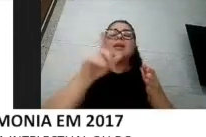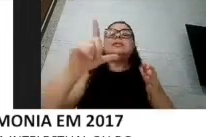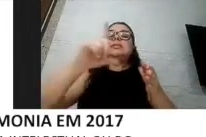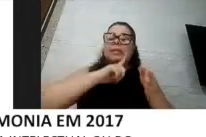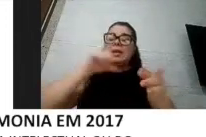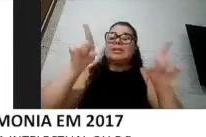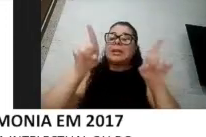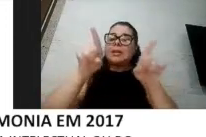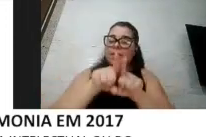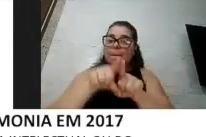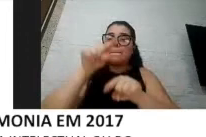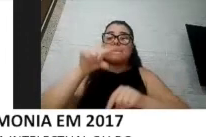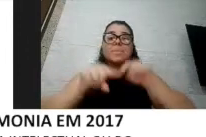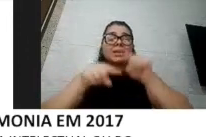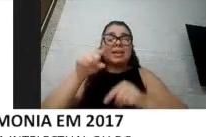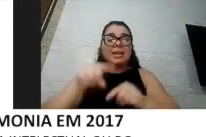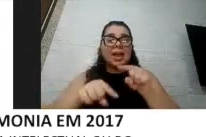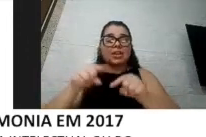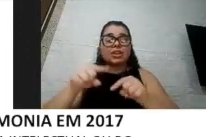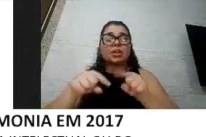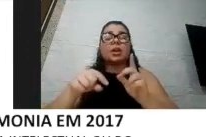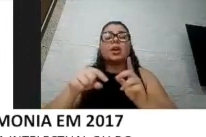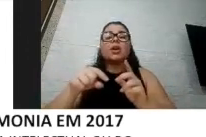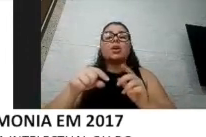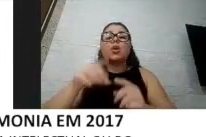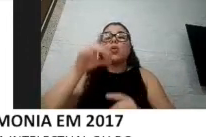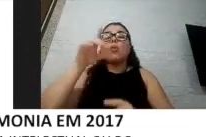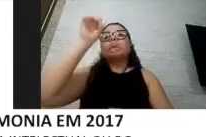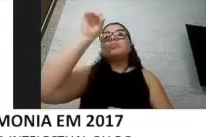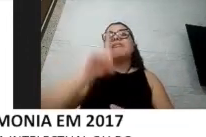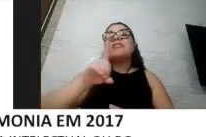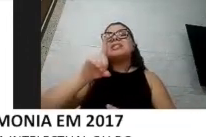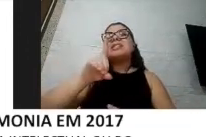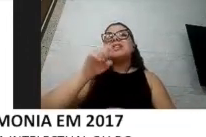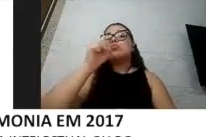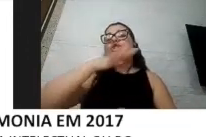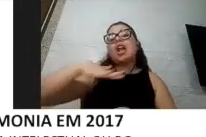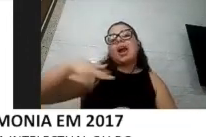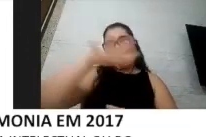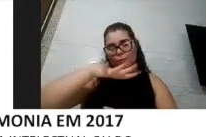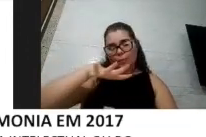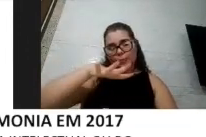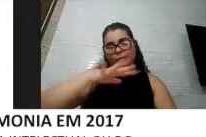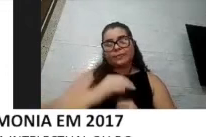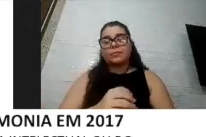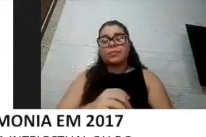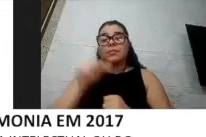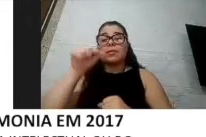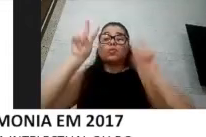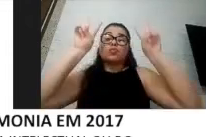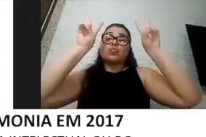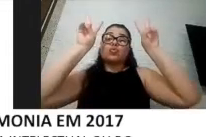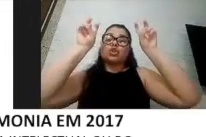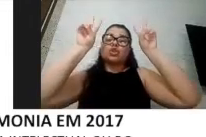sobre pessoas com deficiência em geral, então aqui o título dessa